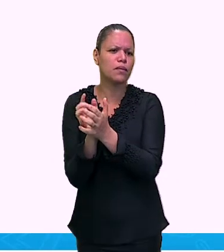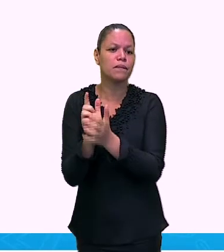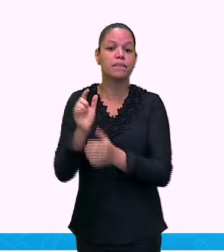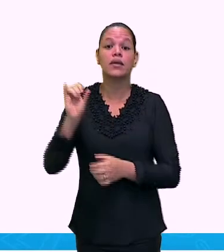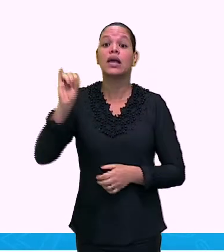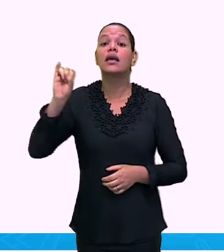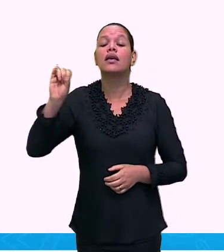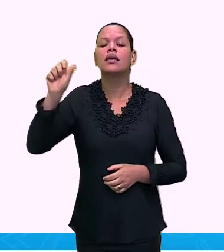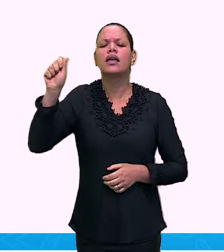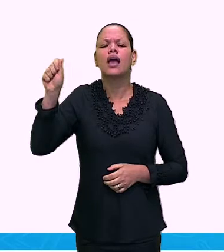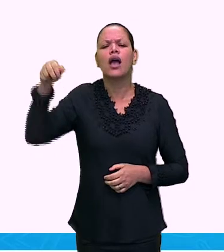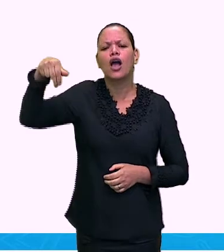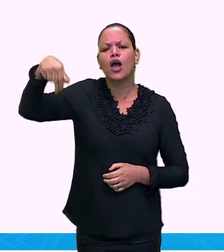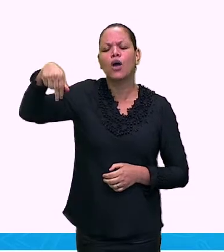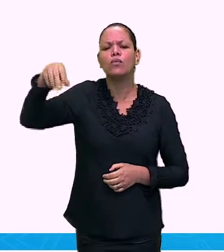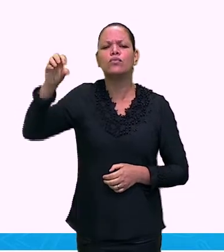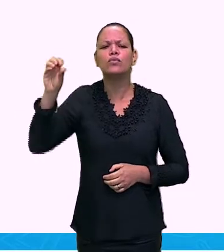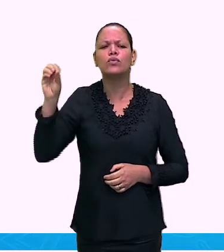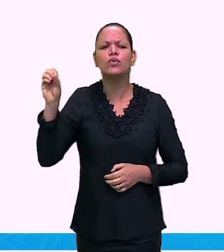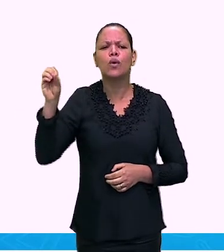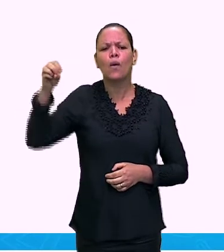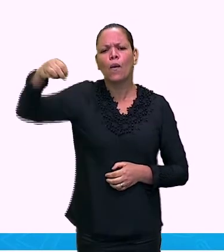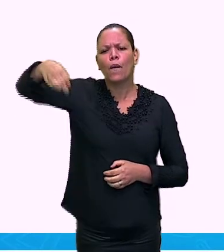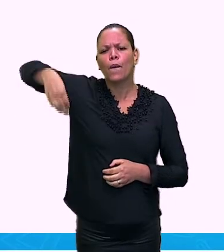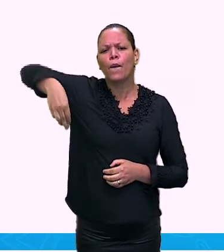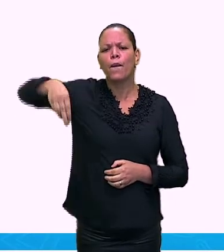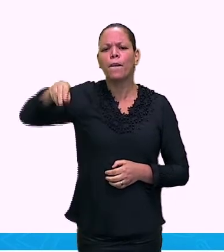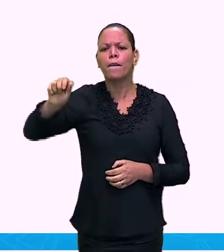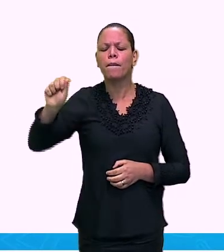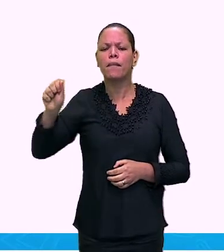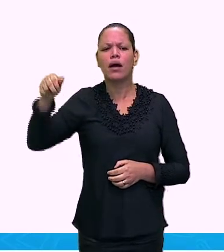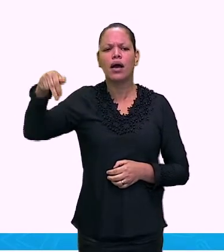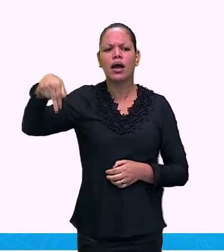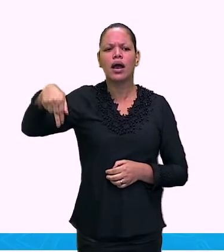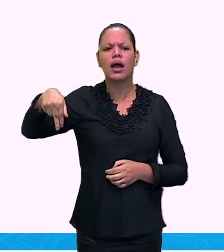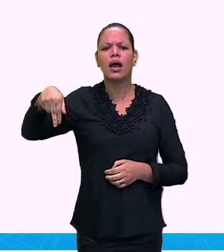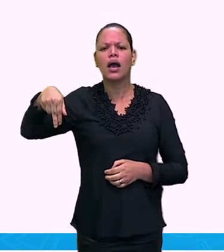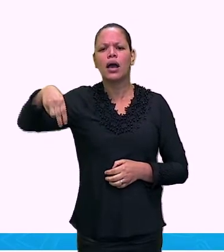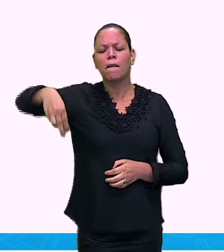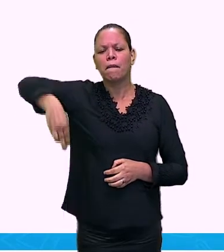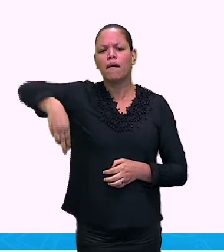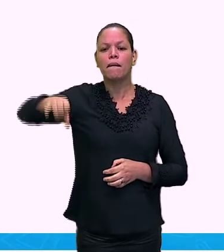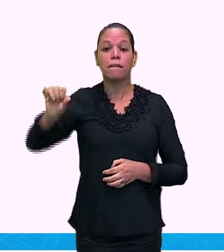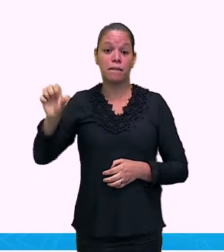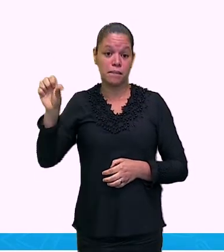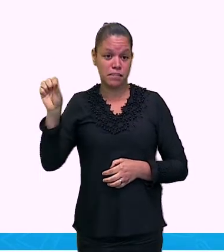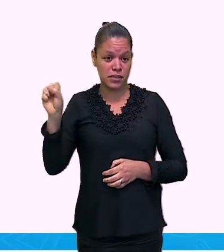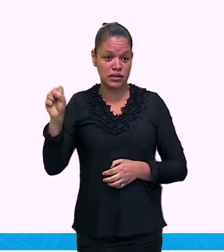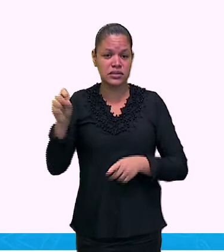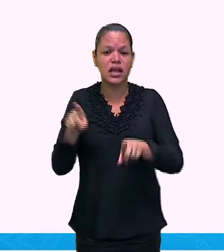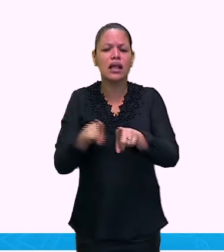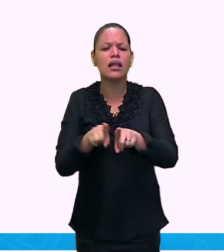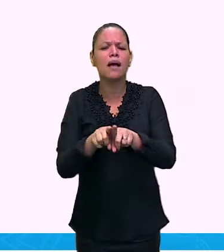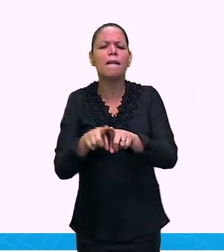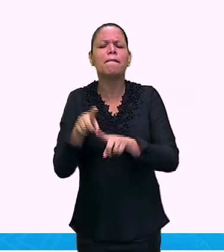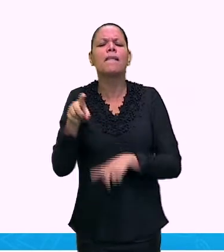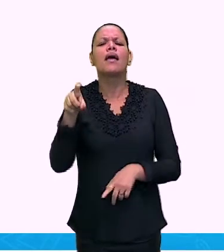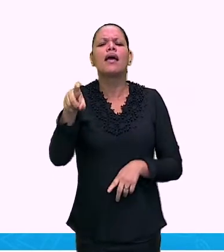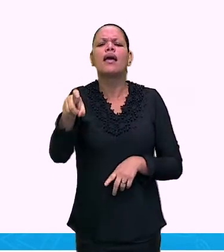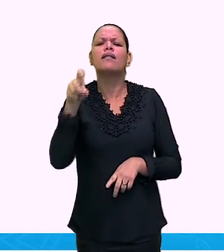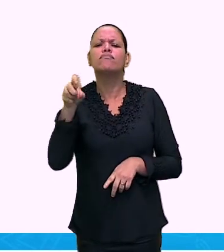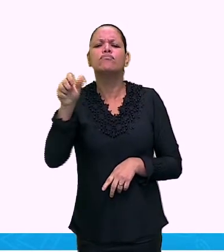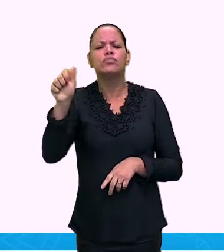região da Amazônia, lá no norte do nosso país. Os chavantes, eles vivem na região